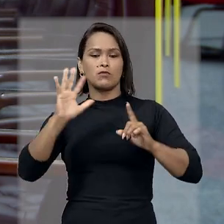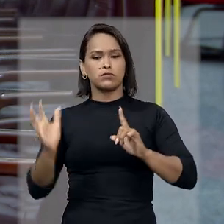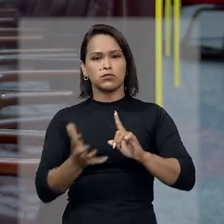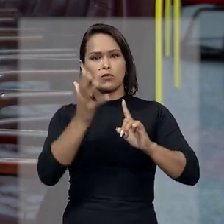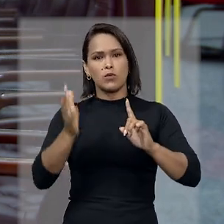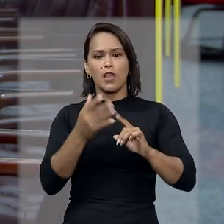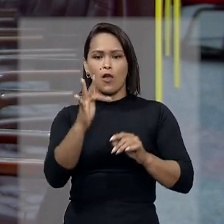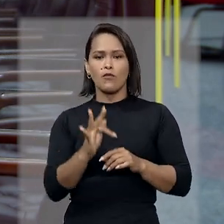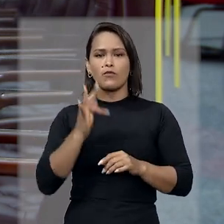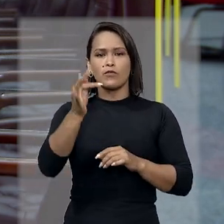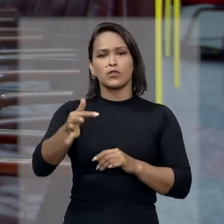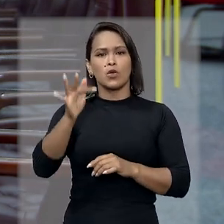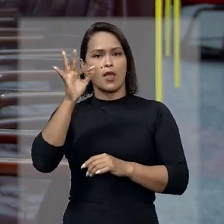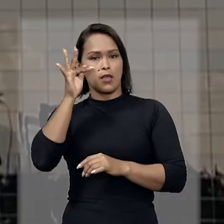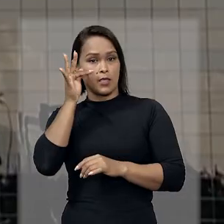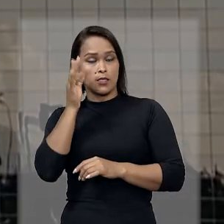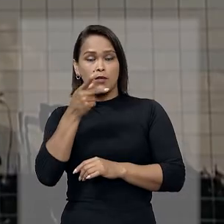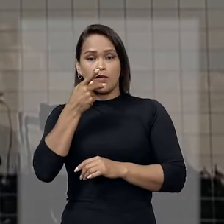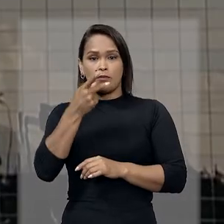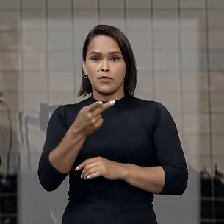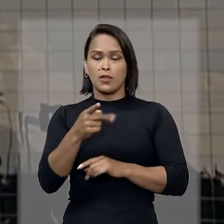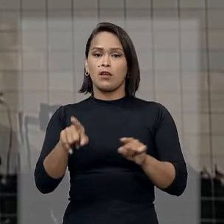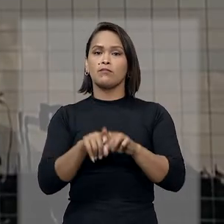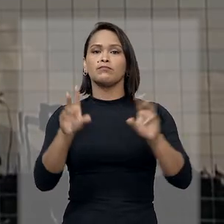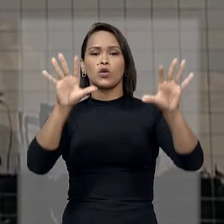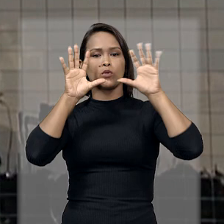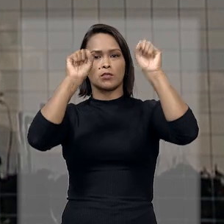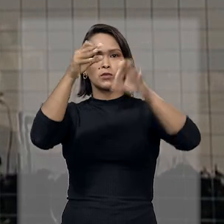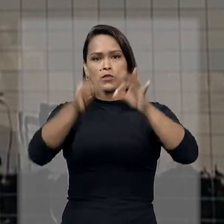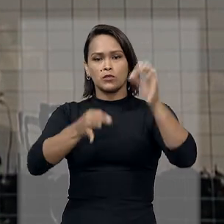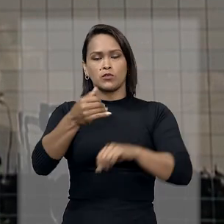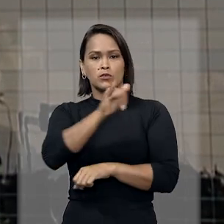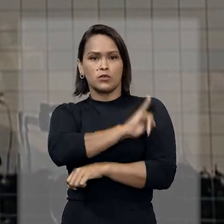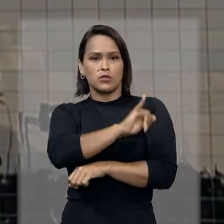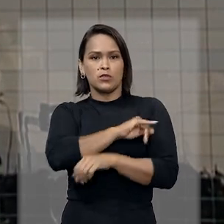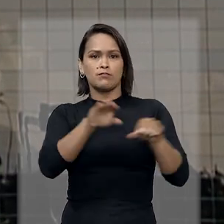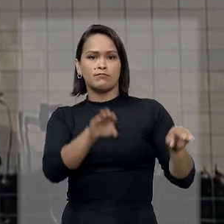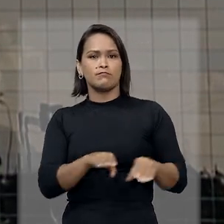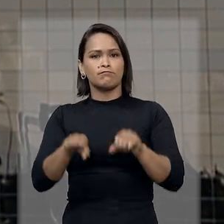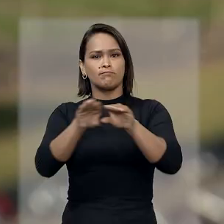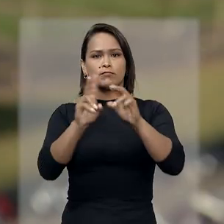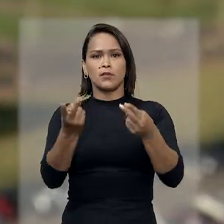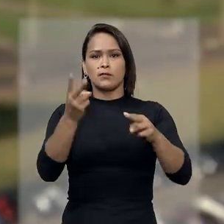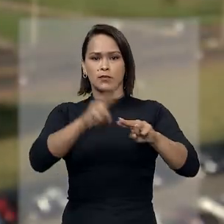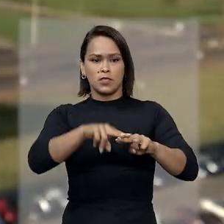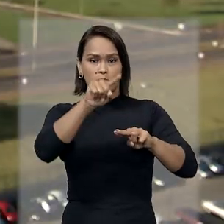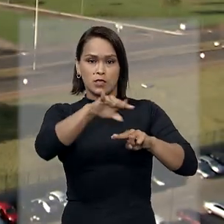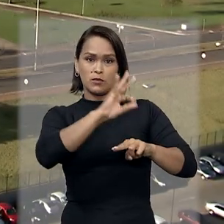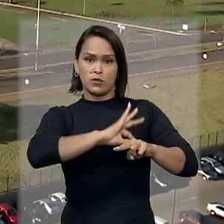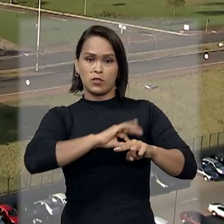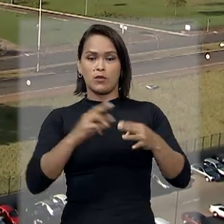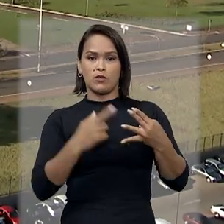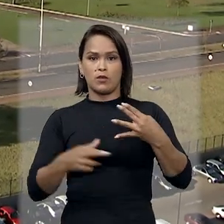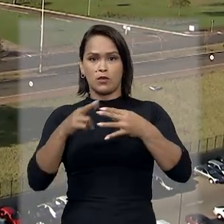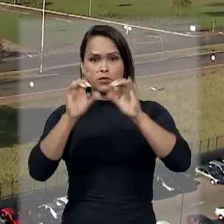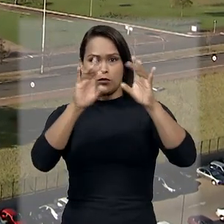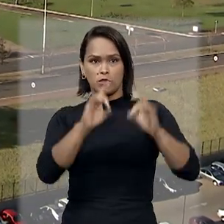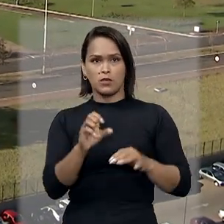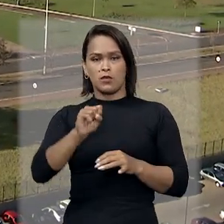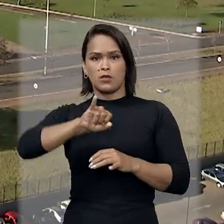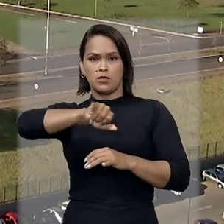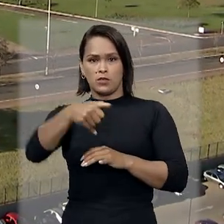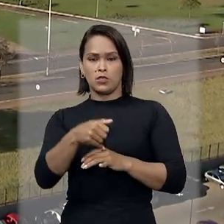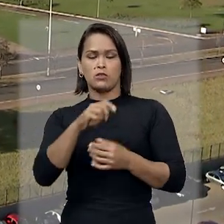nos futuros depoimentos de testemunhas. O Tribunal de Justiça do Rio de Janeiro manteve a prisão. No recurso especial ao STJ,